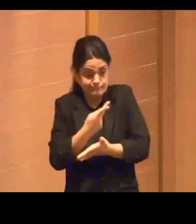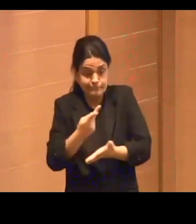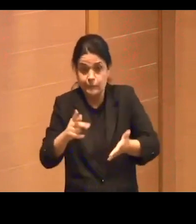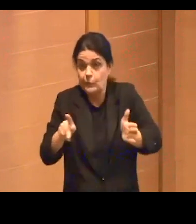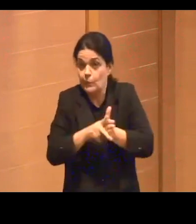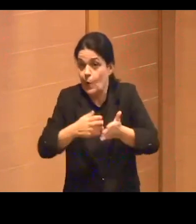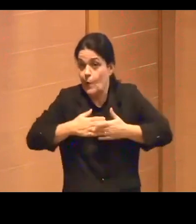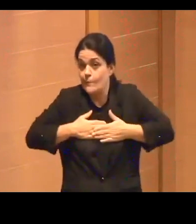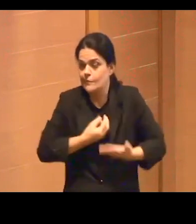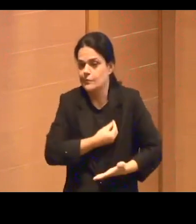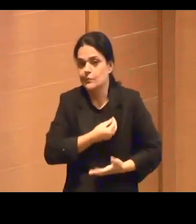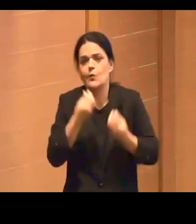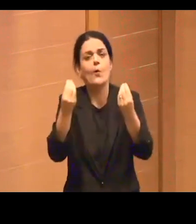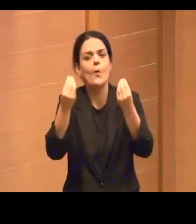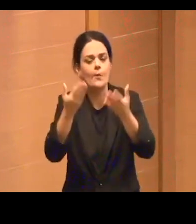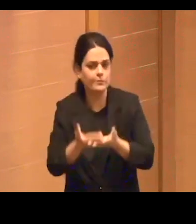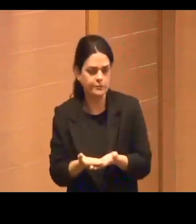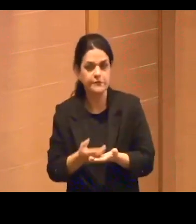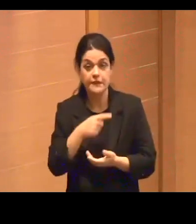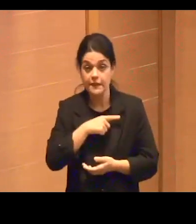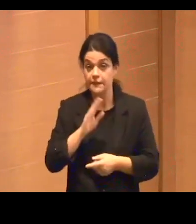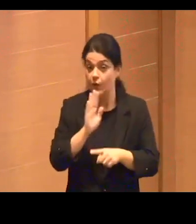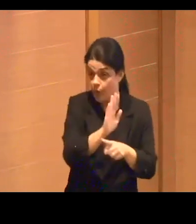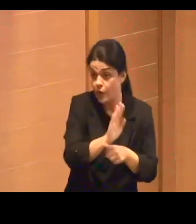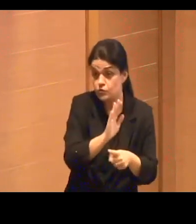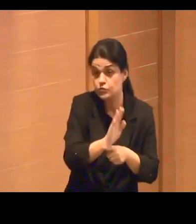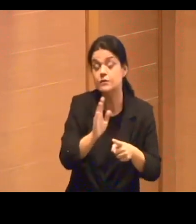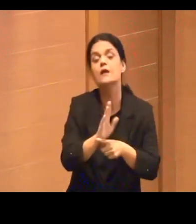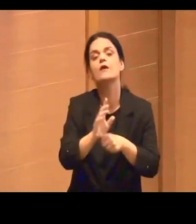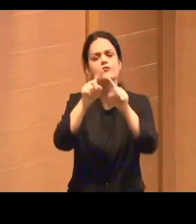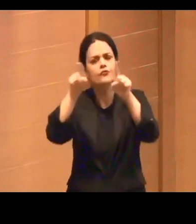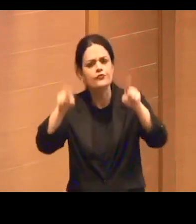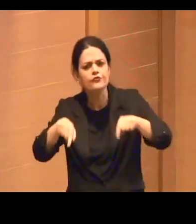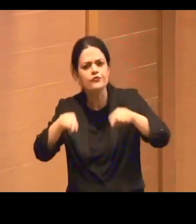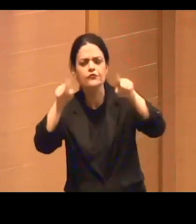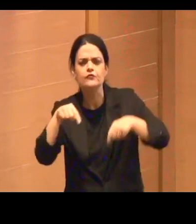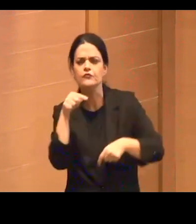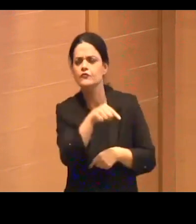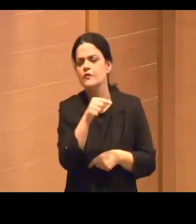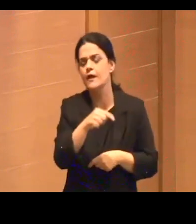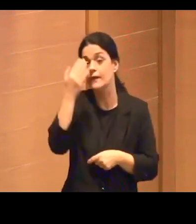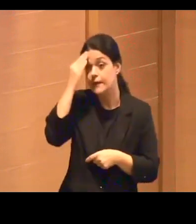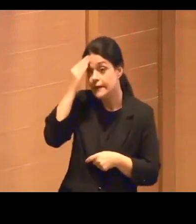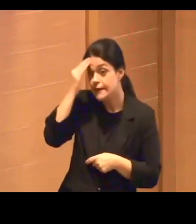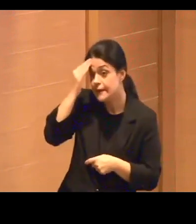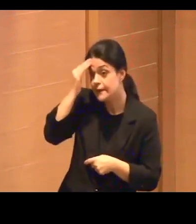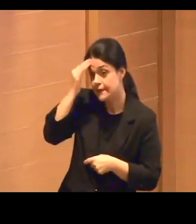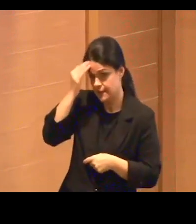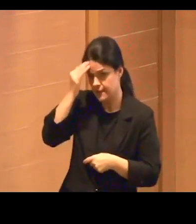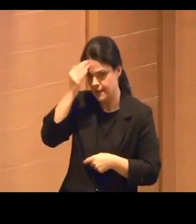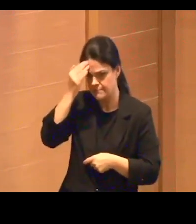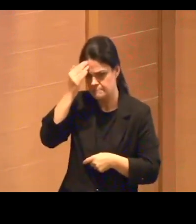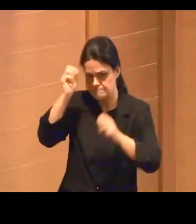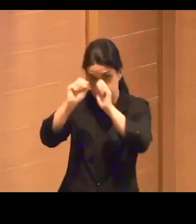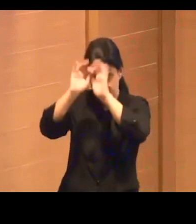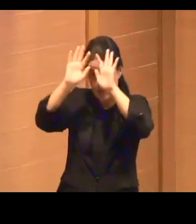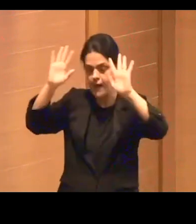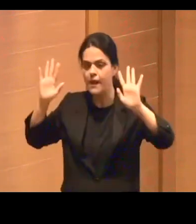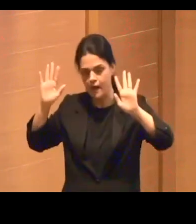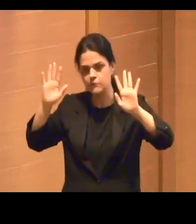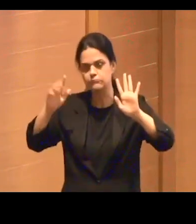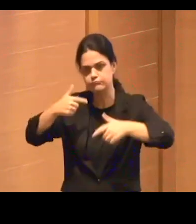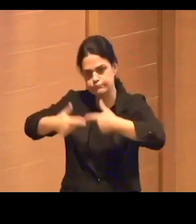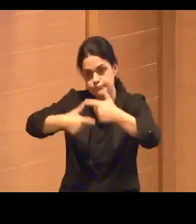gestão de dados para os trabalhadores, no sentido de tentar entender um pouco mais esse processo de uberização. Portanto, e